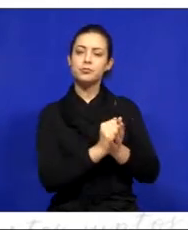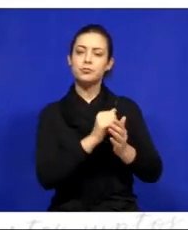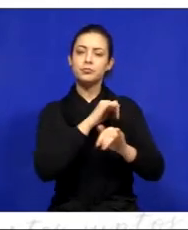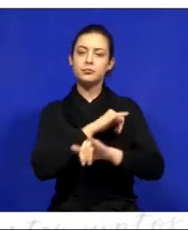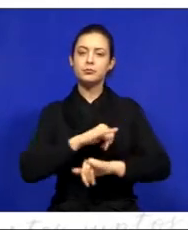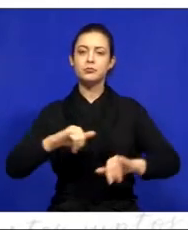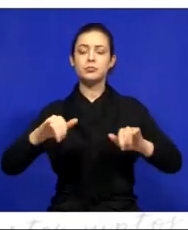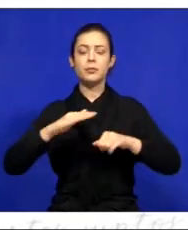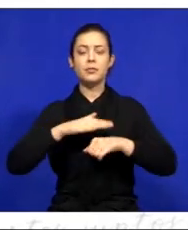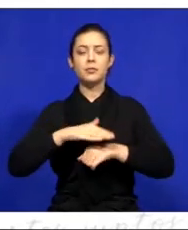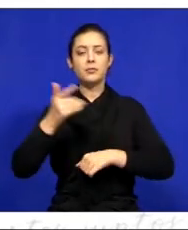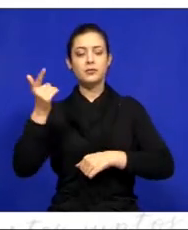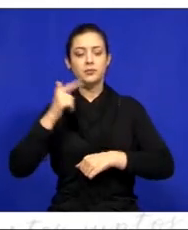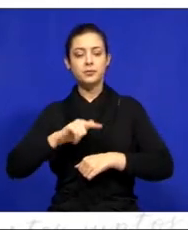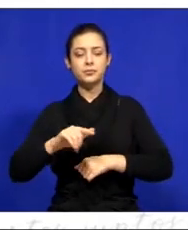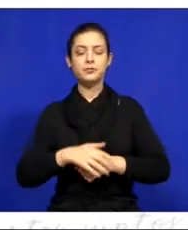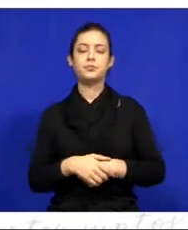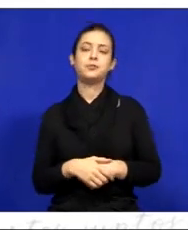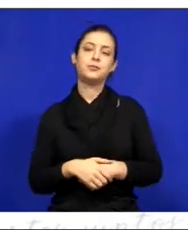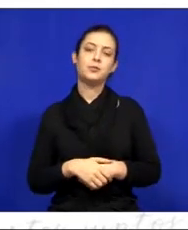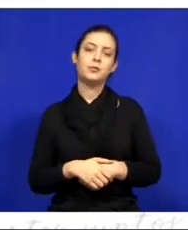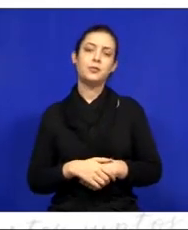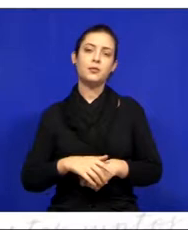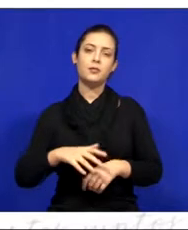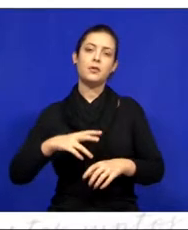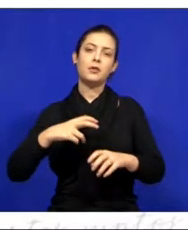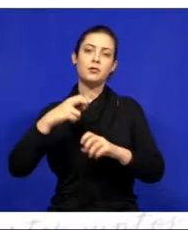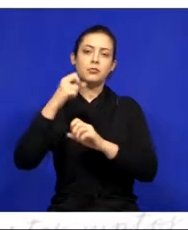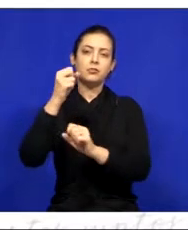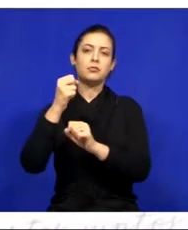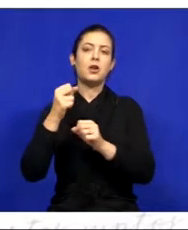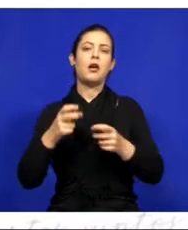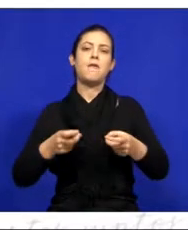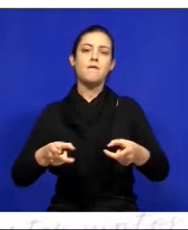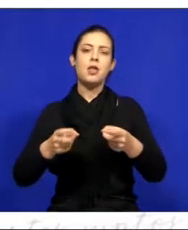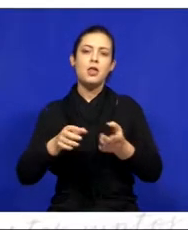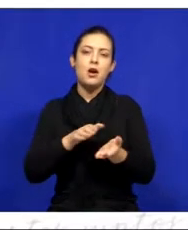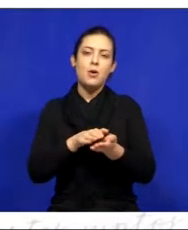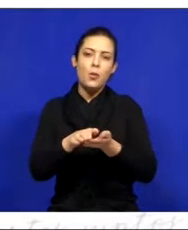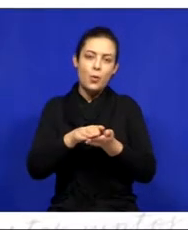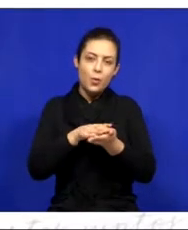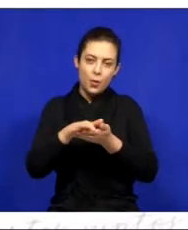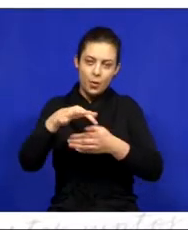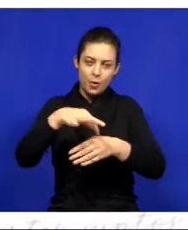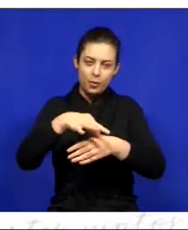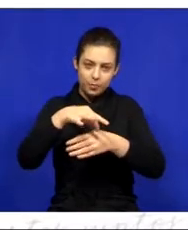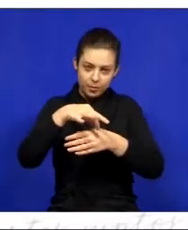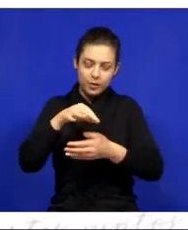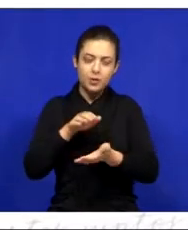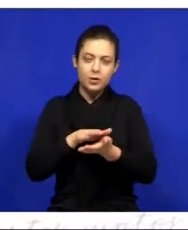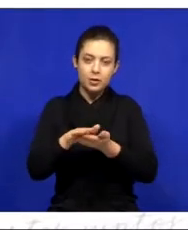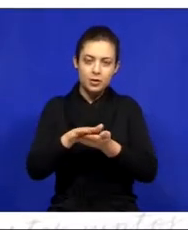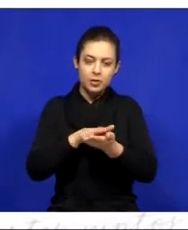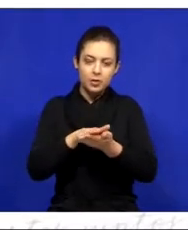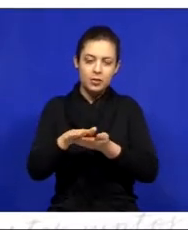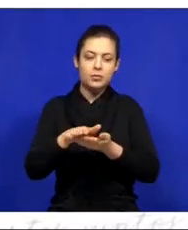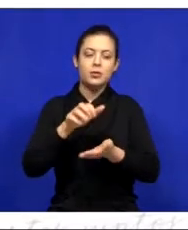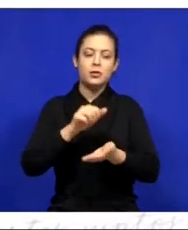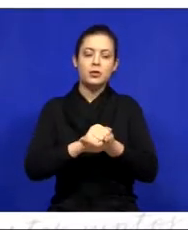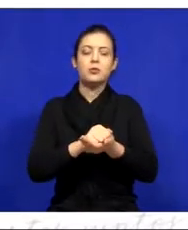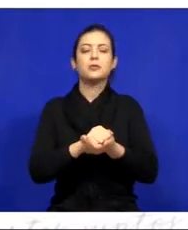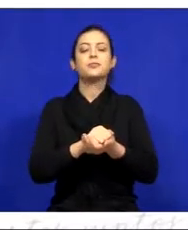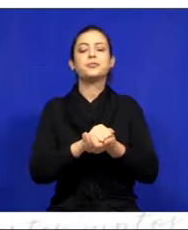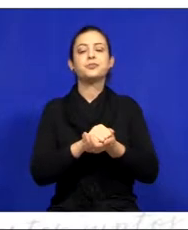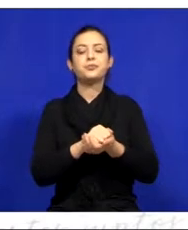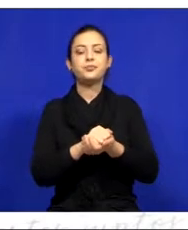mais um recorde em vendas de bolinho caipira. nós registramos aí,